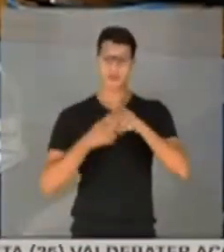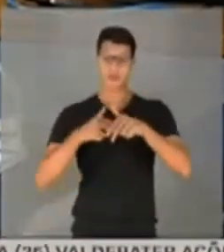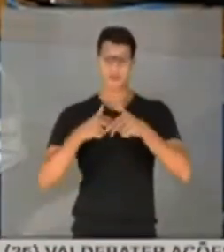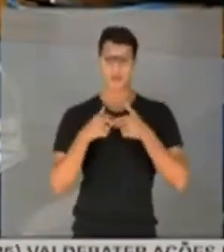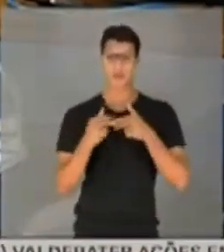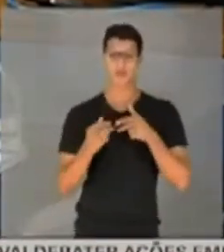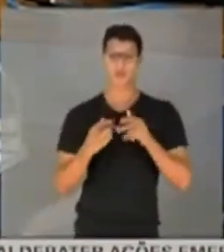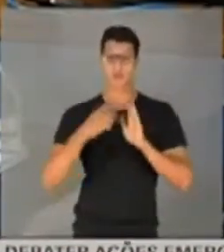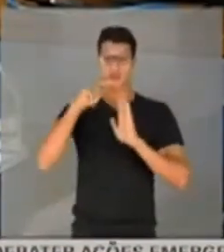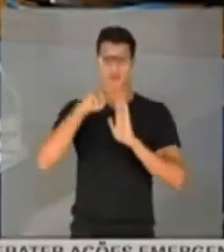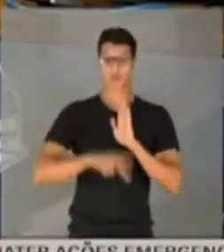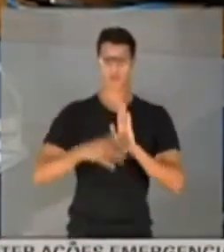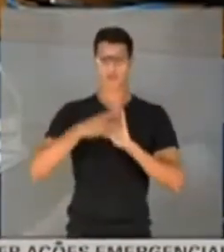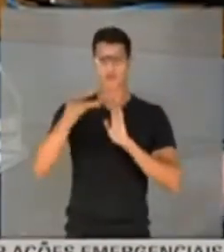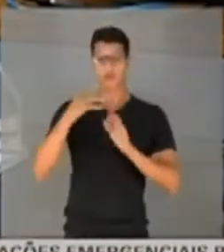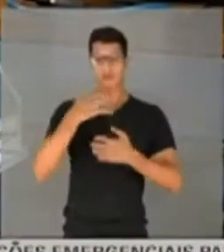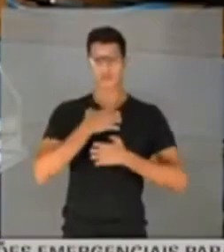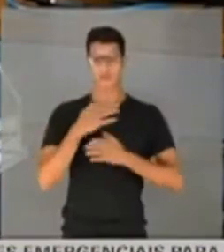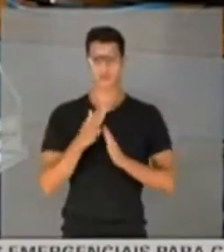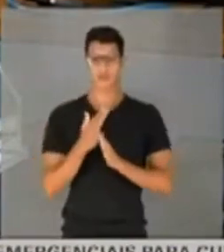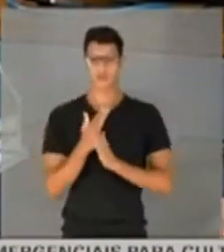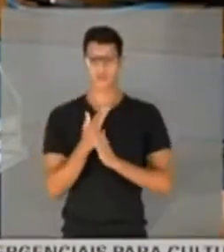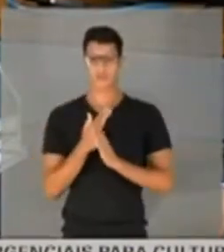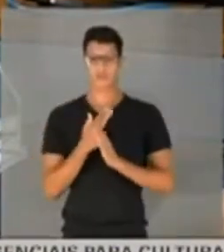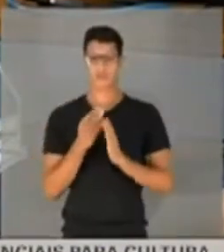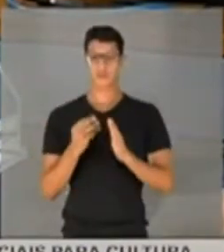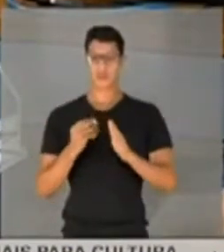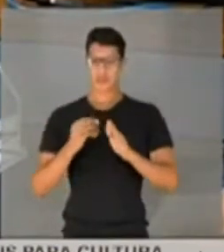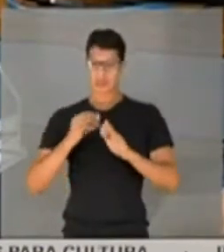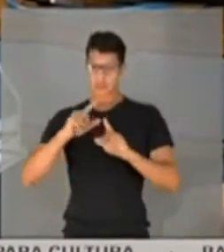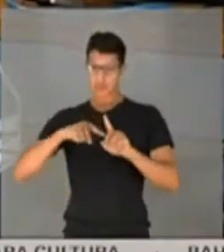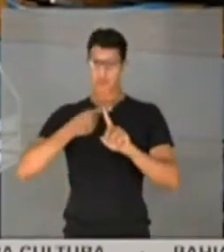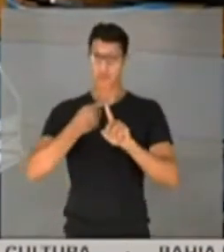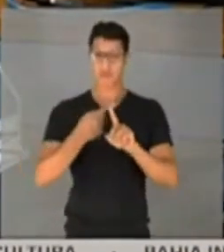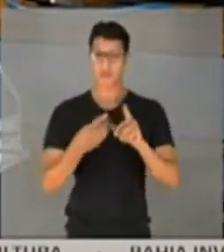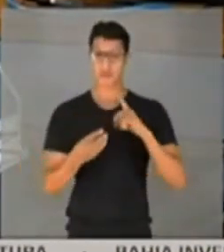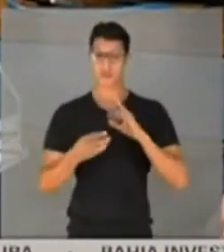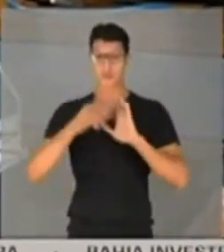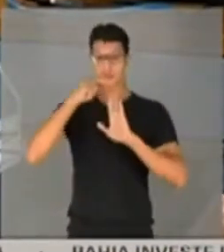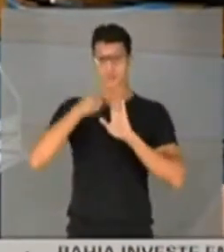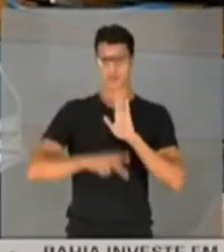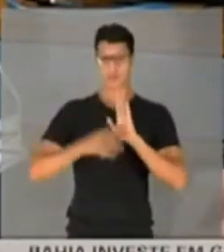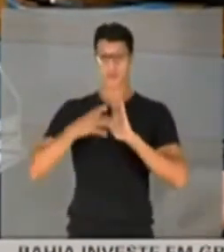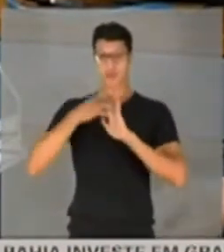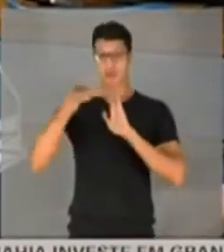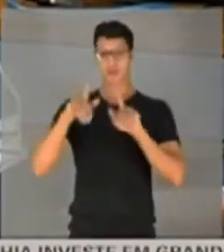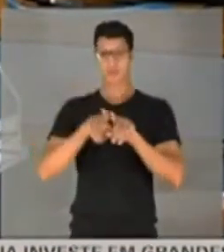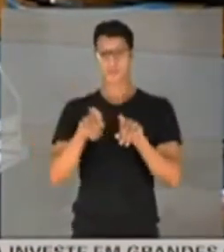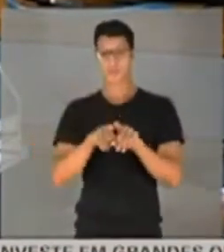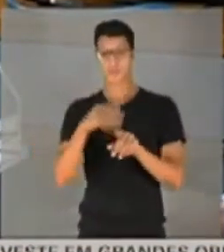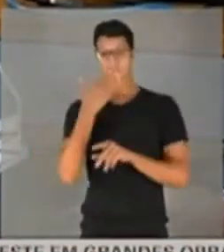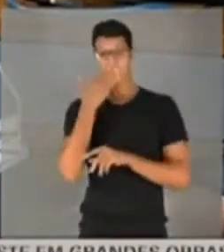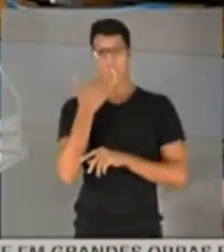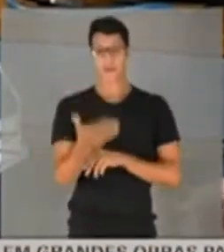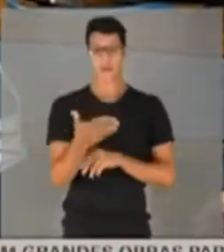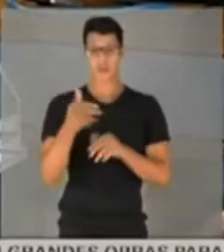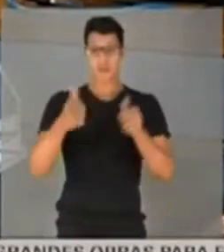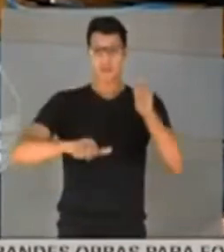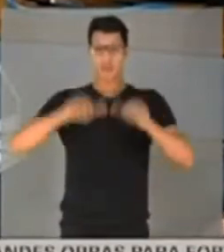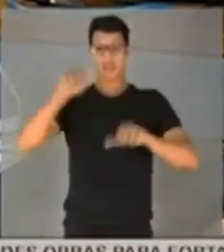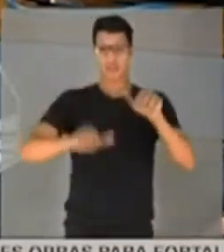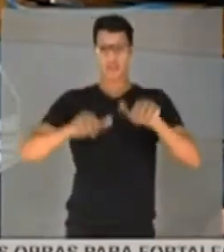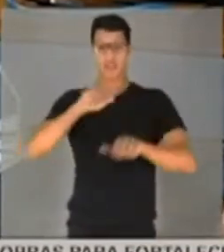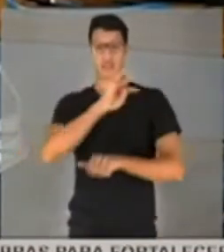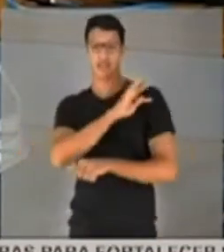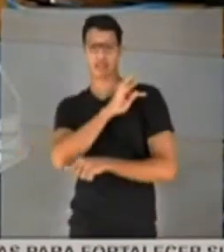por isso, protocolo o requerimento nesse sentido. Adicionalmente, protocolaremos o requerimento também para pedir a análise